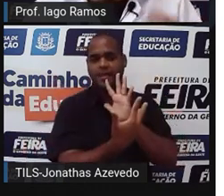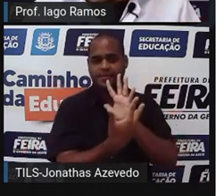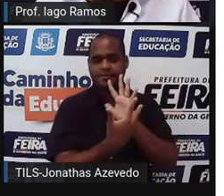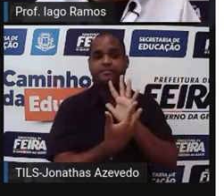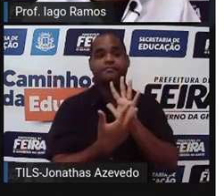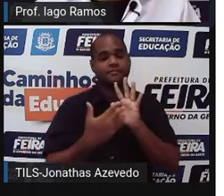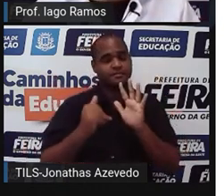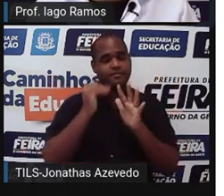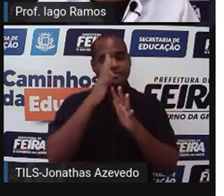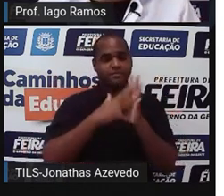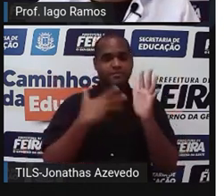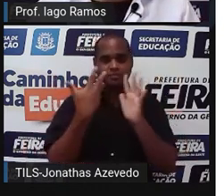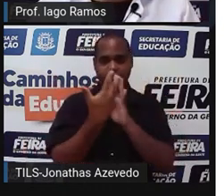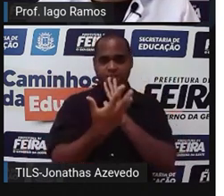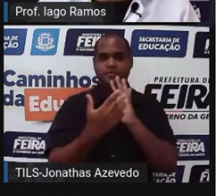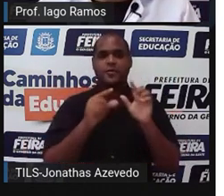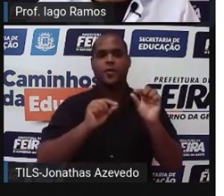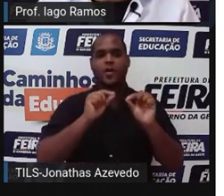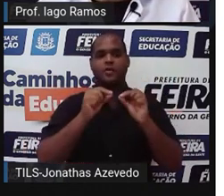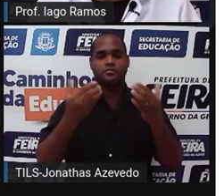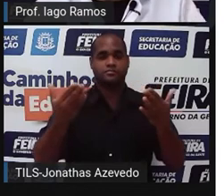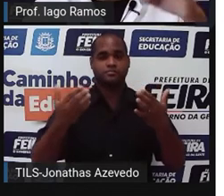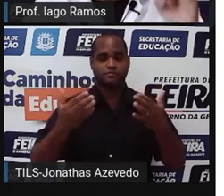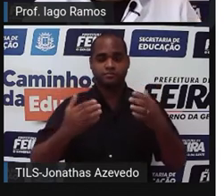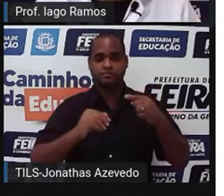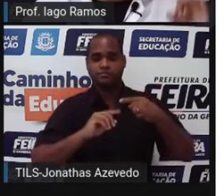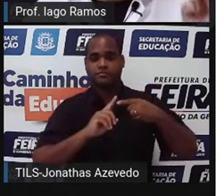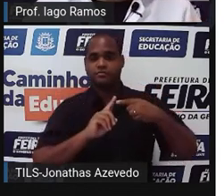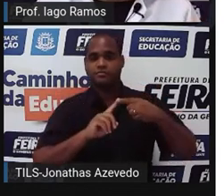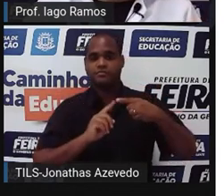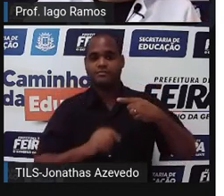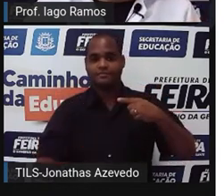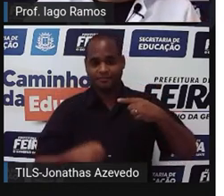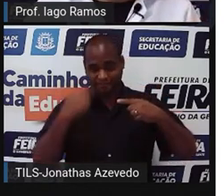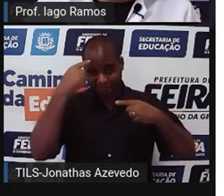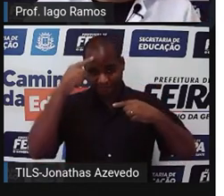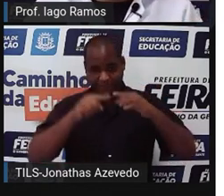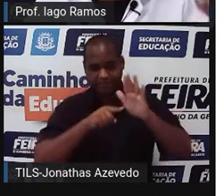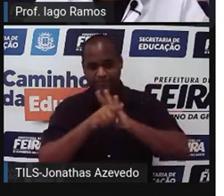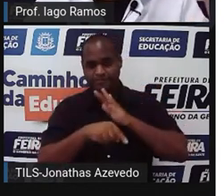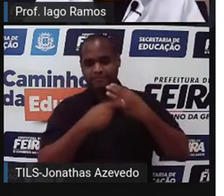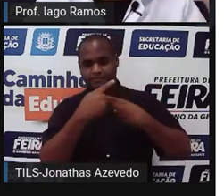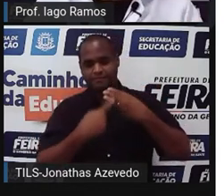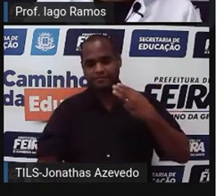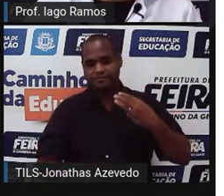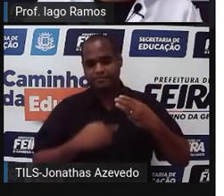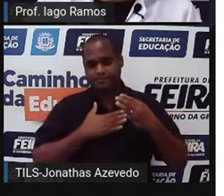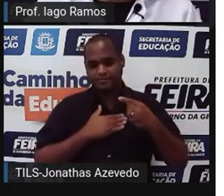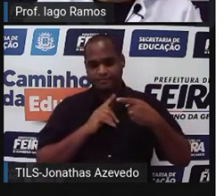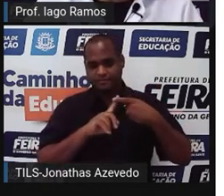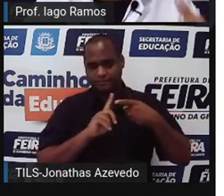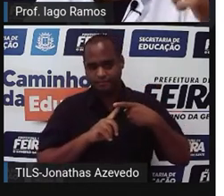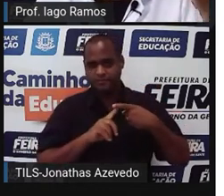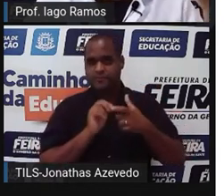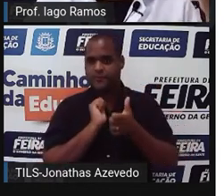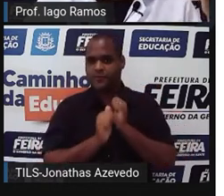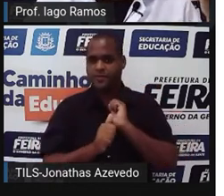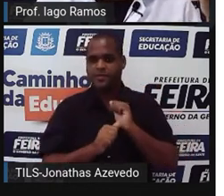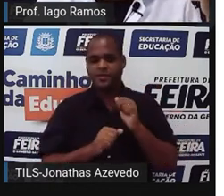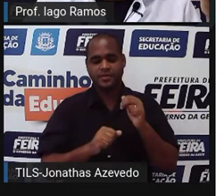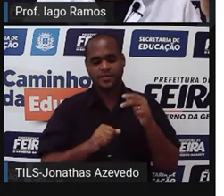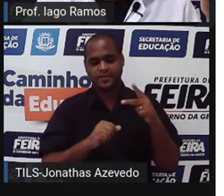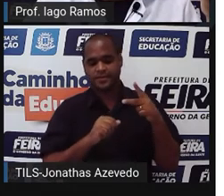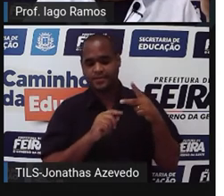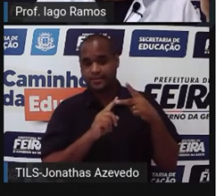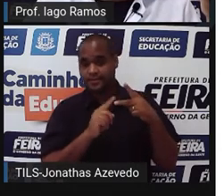E a organização na tabela fica assim, Pensando naquelas três perguntas. Quanto gostam de futebol? A gente viu